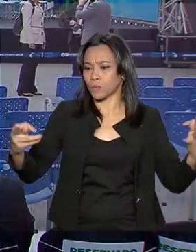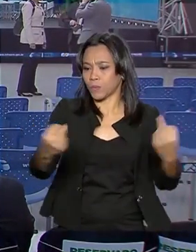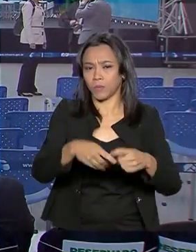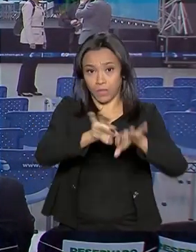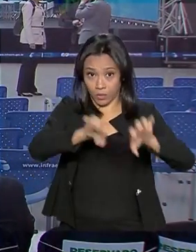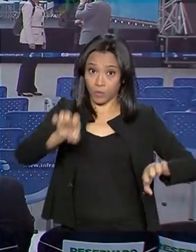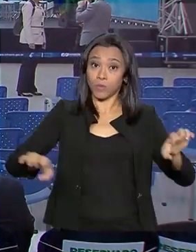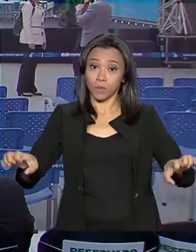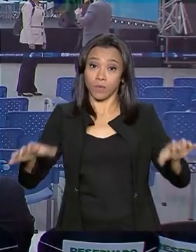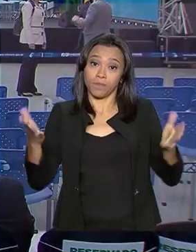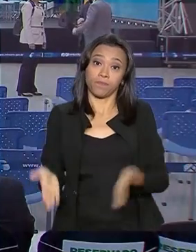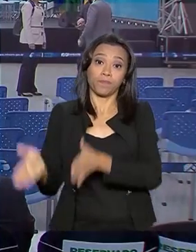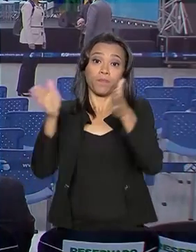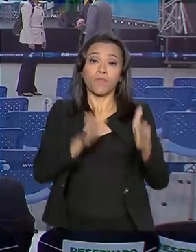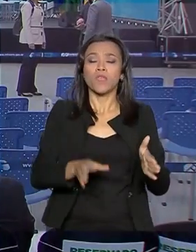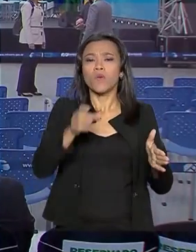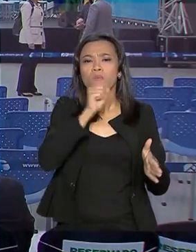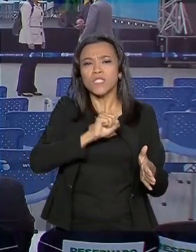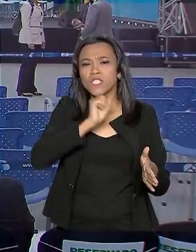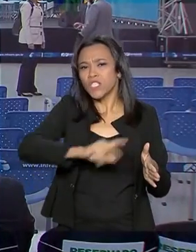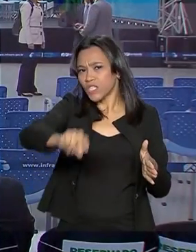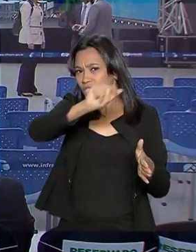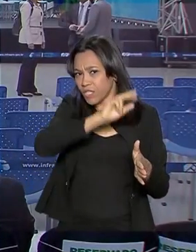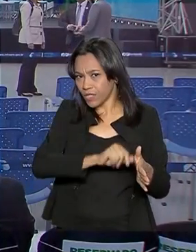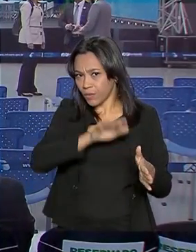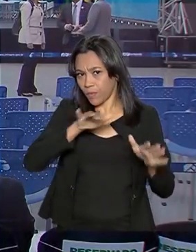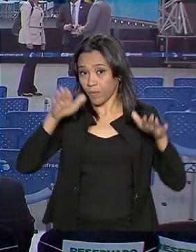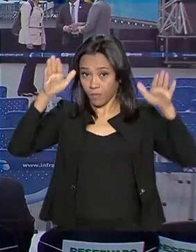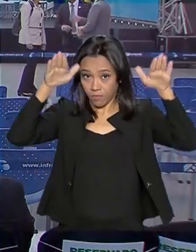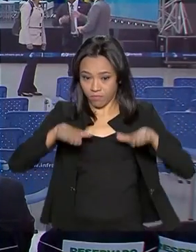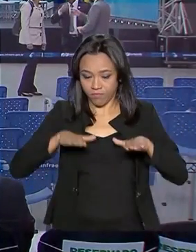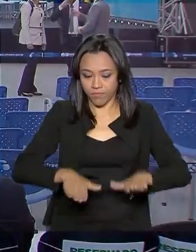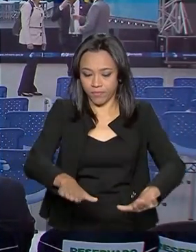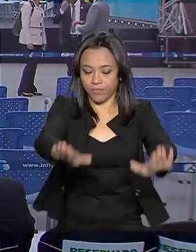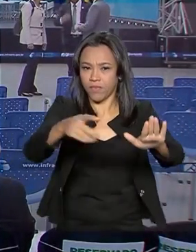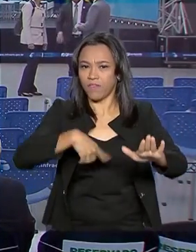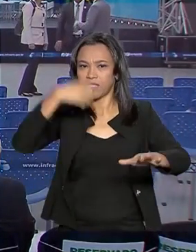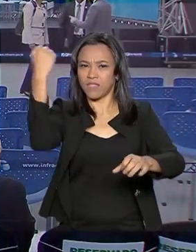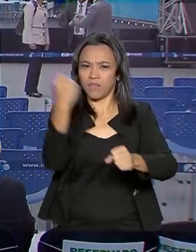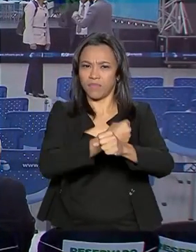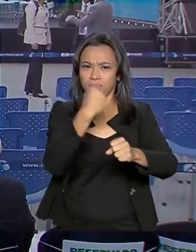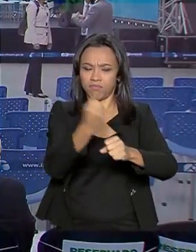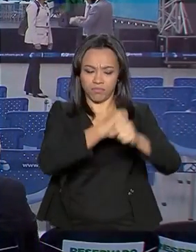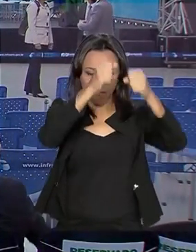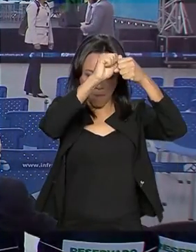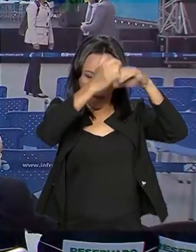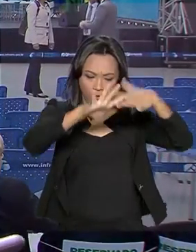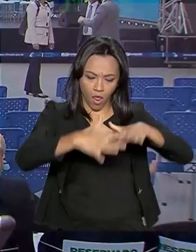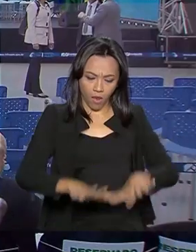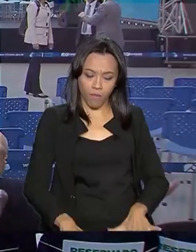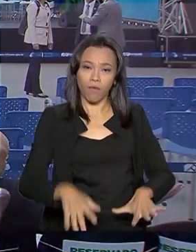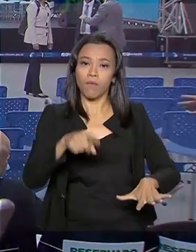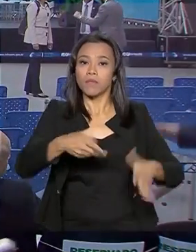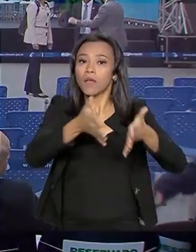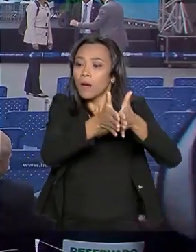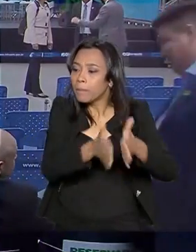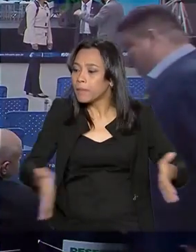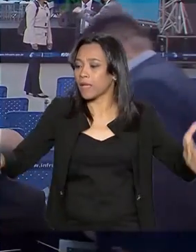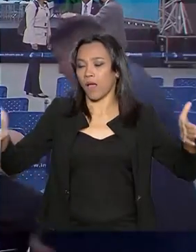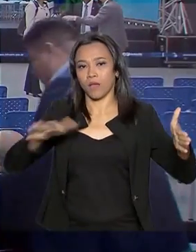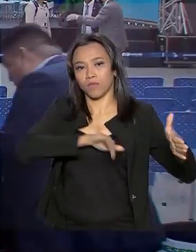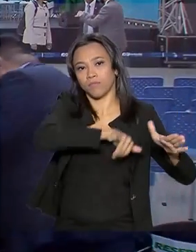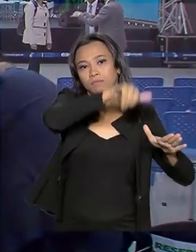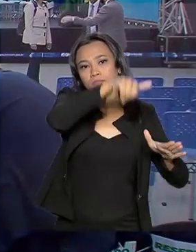estrutura. Já o aeroporto antigo, que fica logo aqui atrás, vai ser demolido para que o pátio de aeronaves seja ampliado.